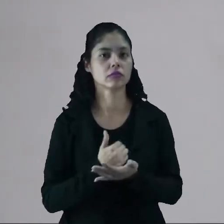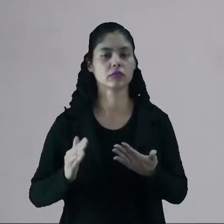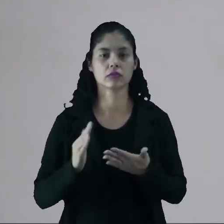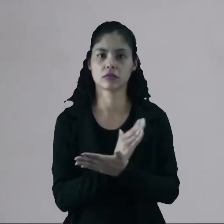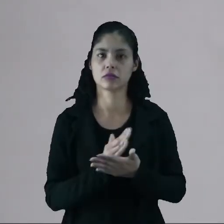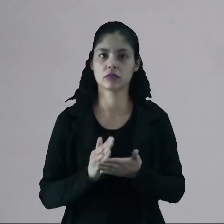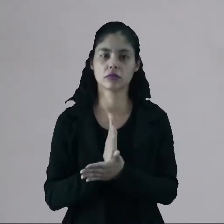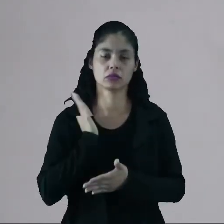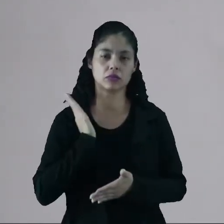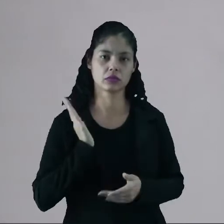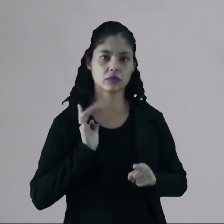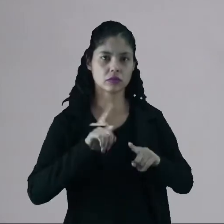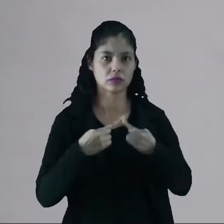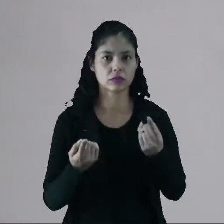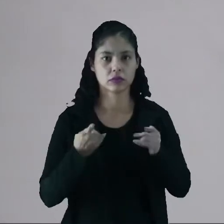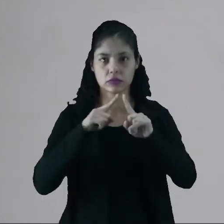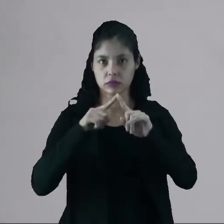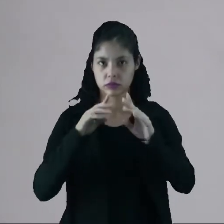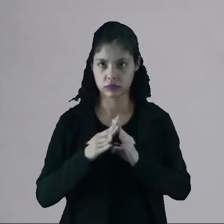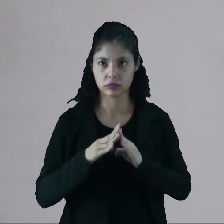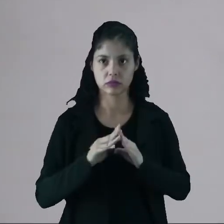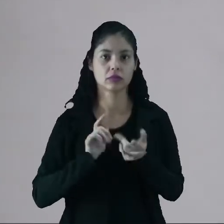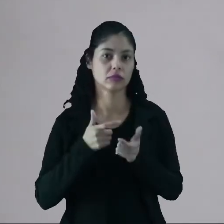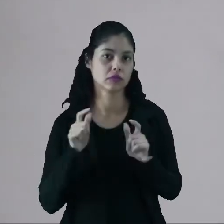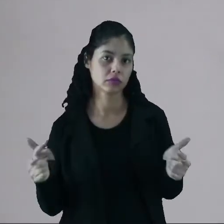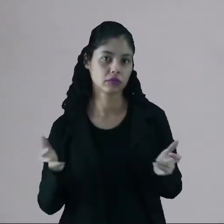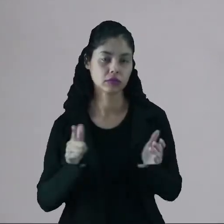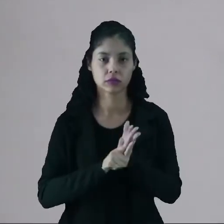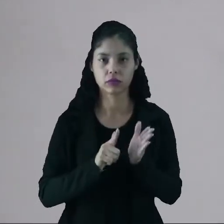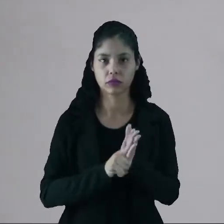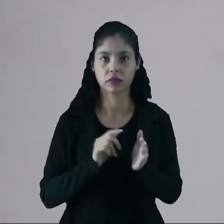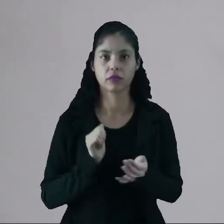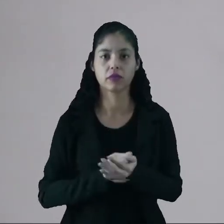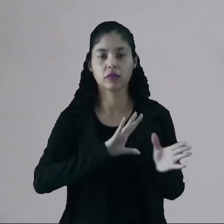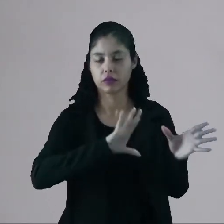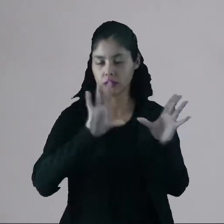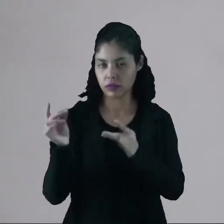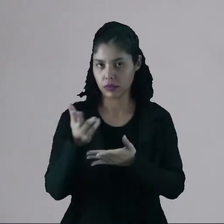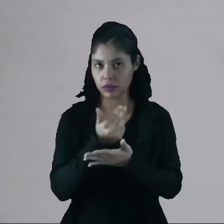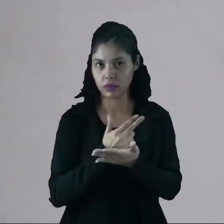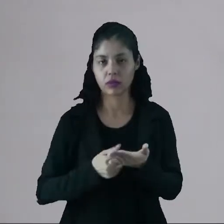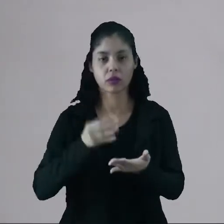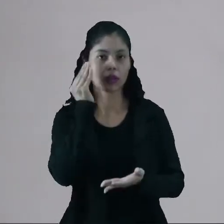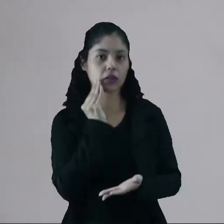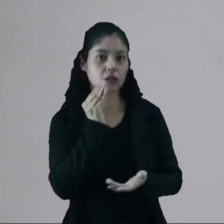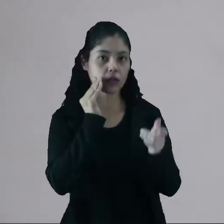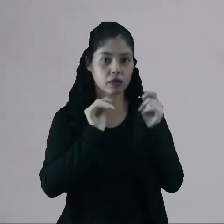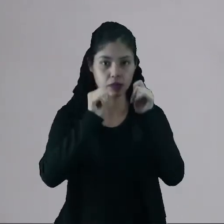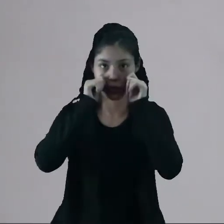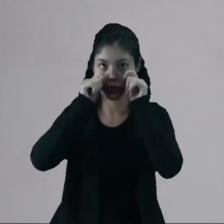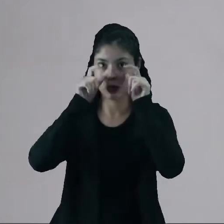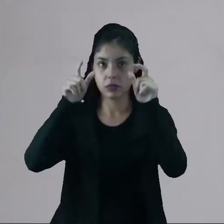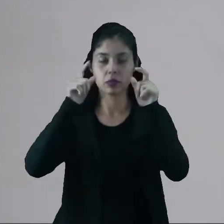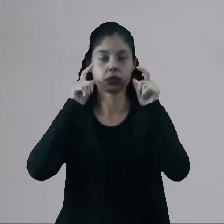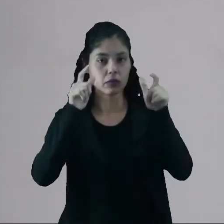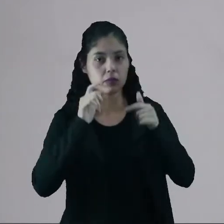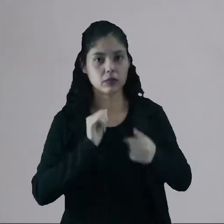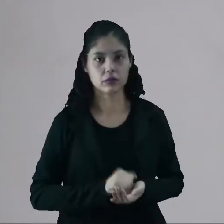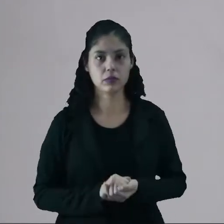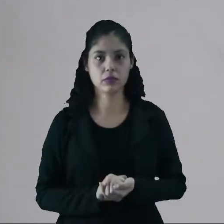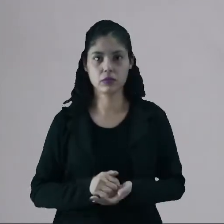alguns burgueses, mas a Igreja vai ter esse grande papel. E é através da arte que ela tenta chamar a atenção